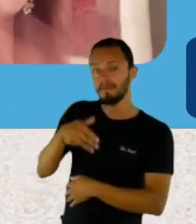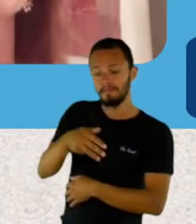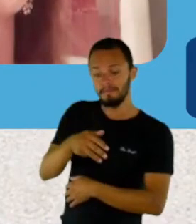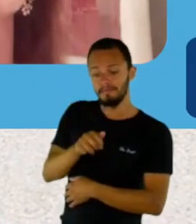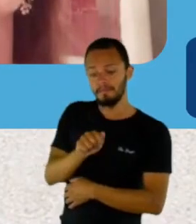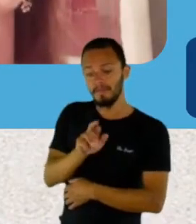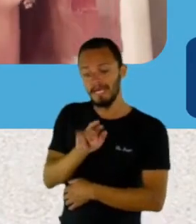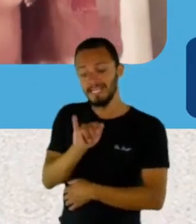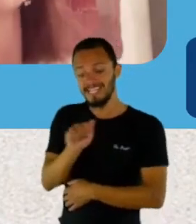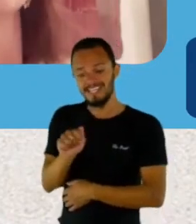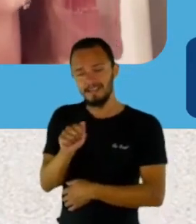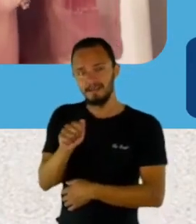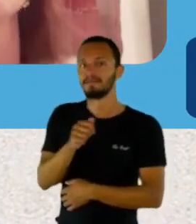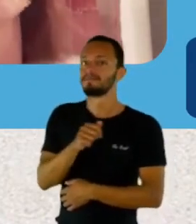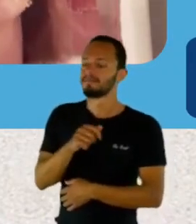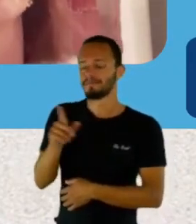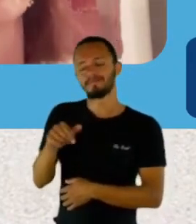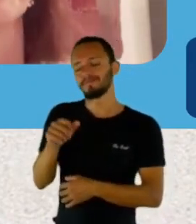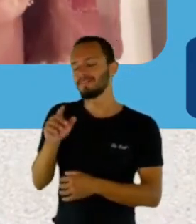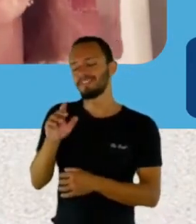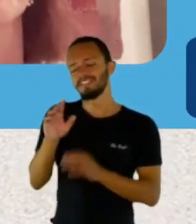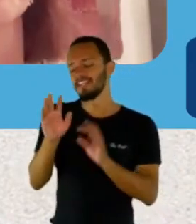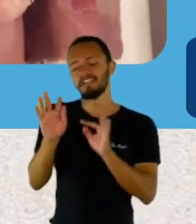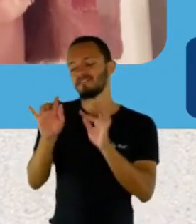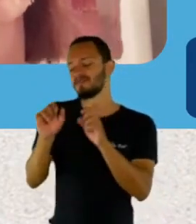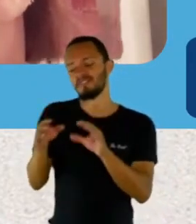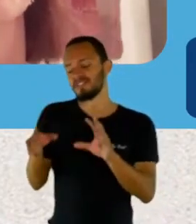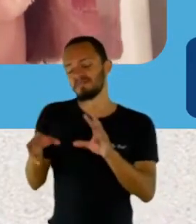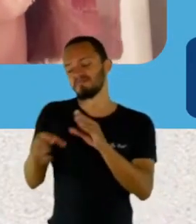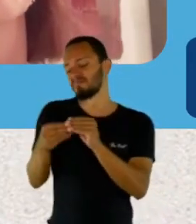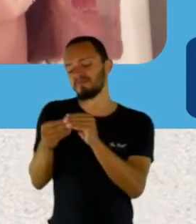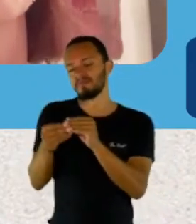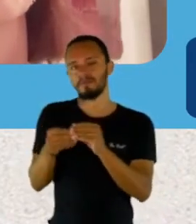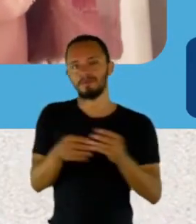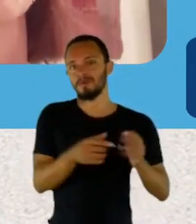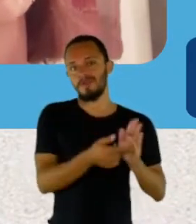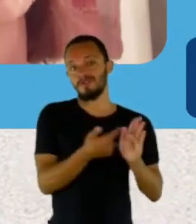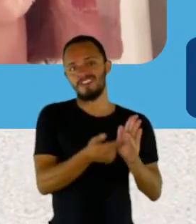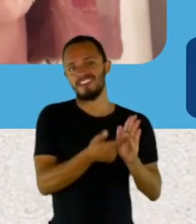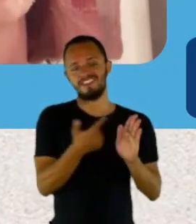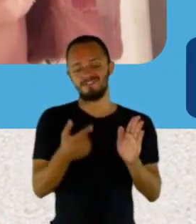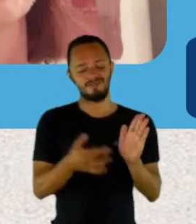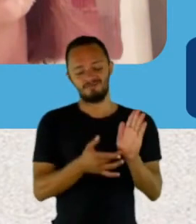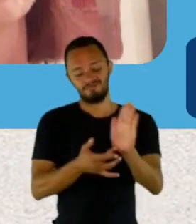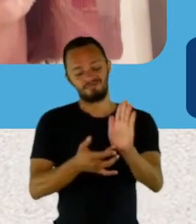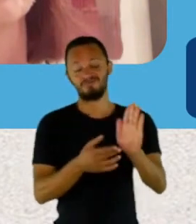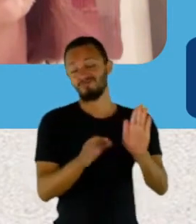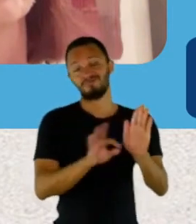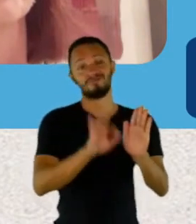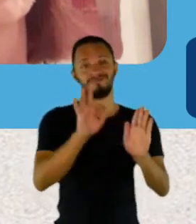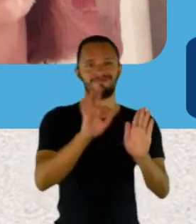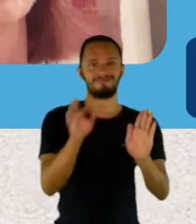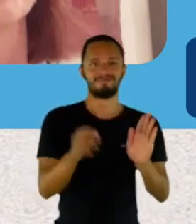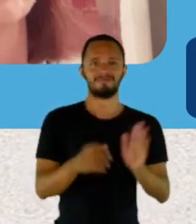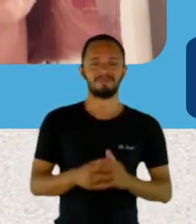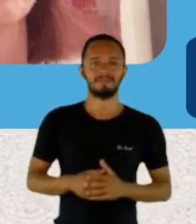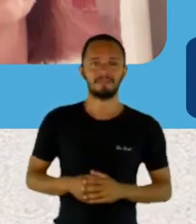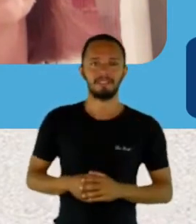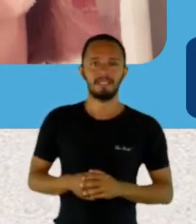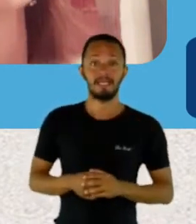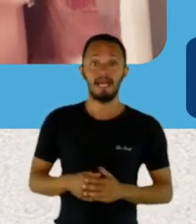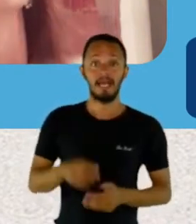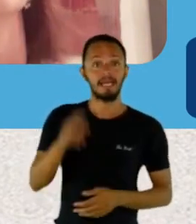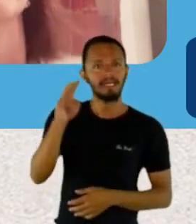Encaixou exatamente no que eu queria pro livro. E você traz também em todas as histórias, algum caso de abuso físico